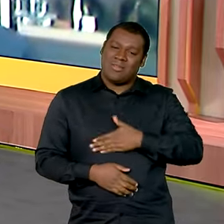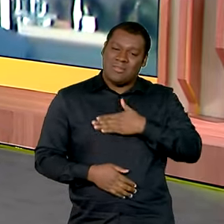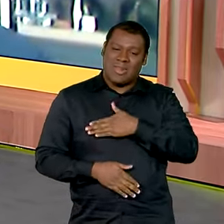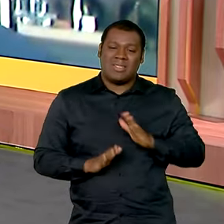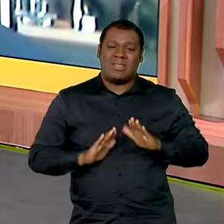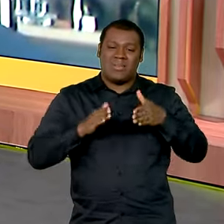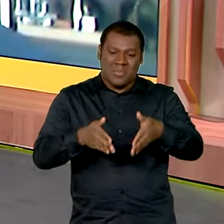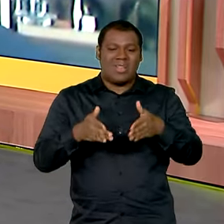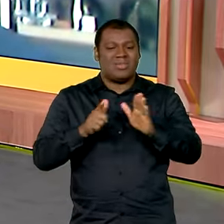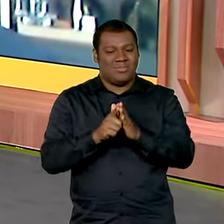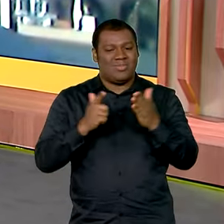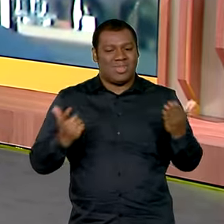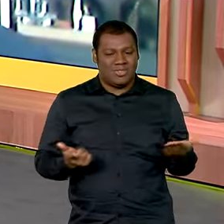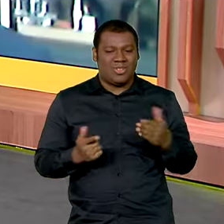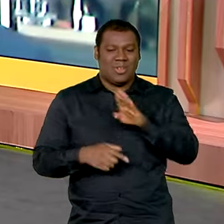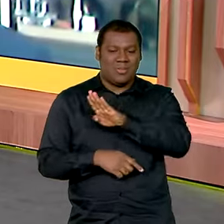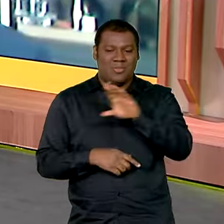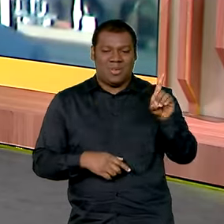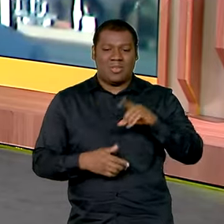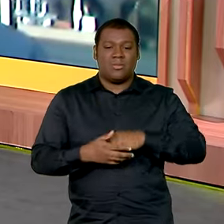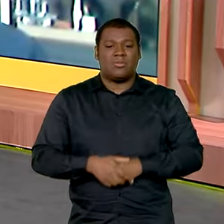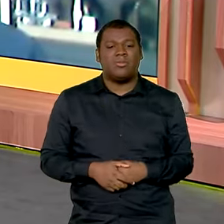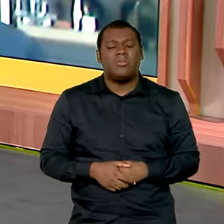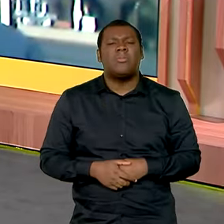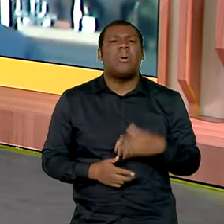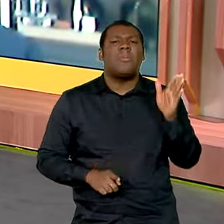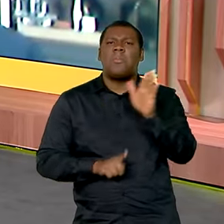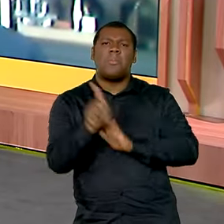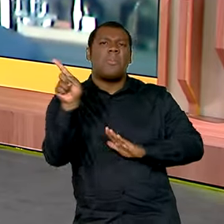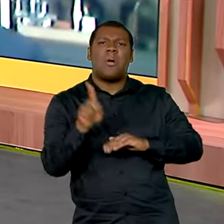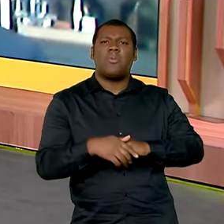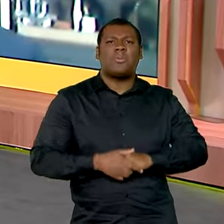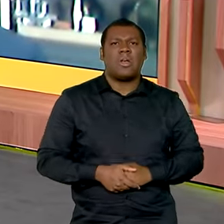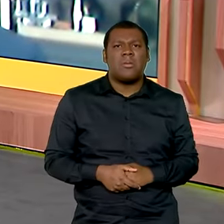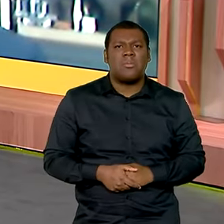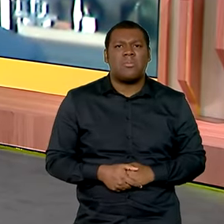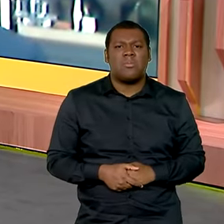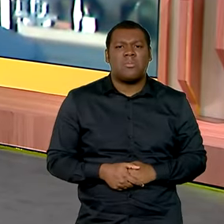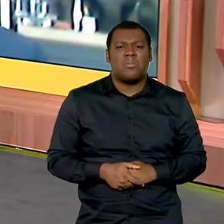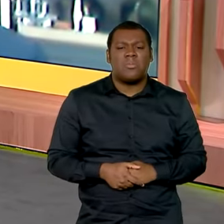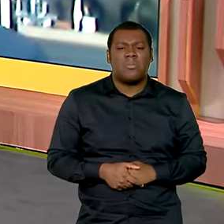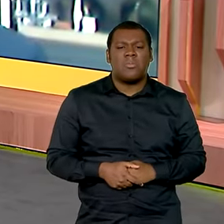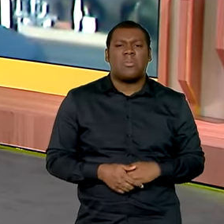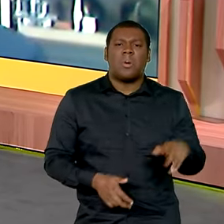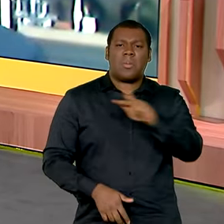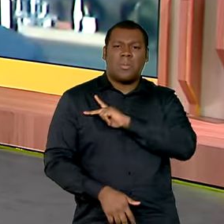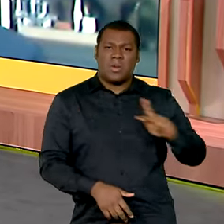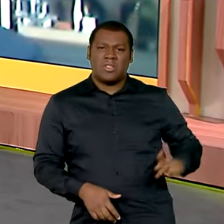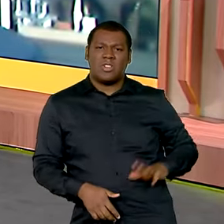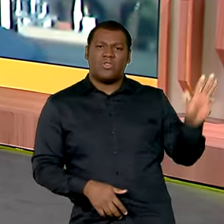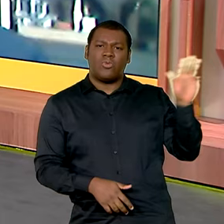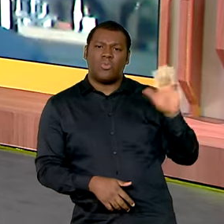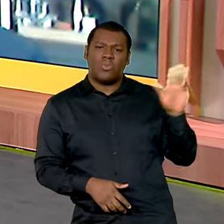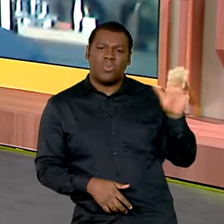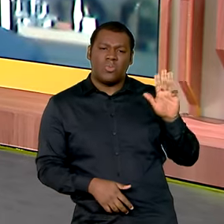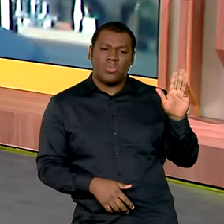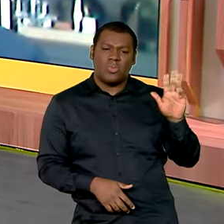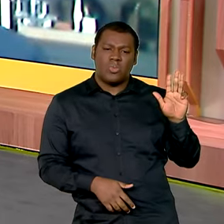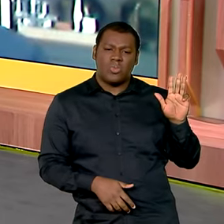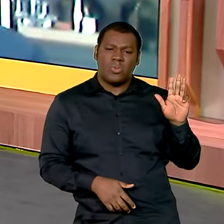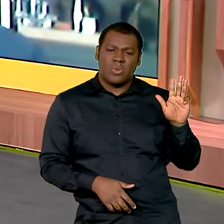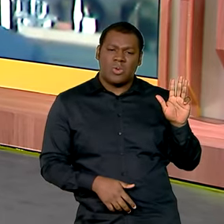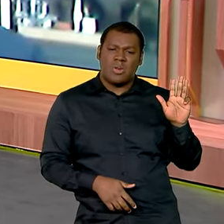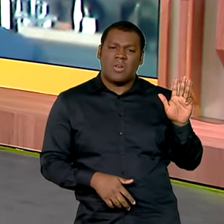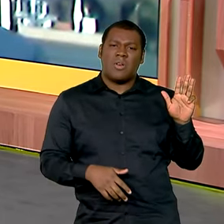Ministro, eu gostaria que o senhor explicasse para o telespectador, para todo mundo, a importância do presidente da República fazer, de maneira